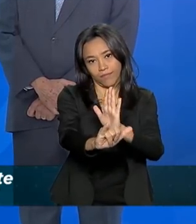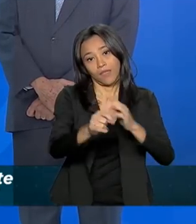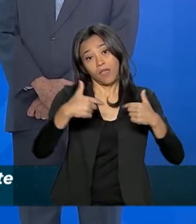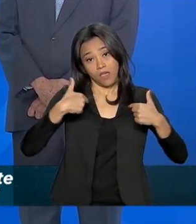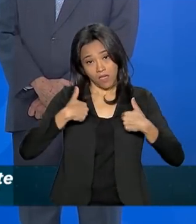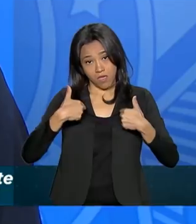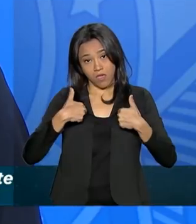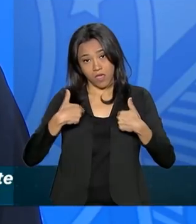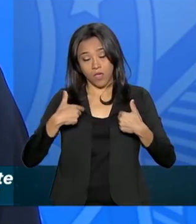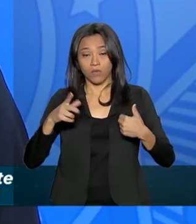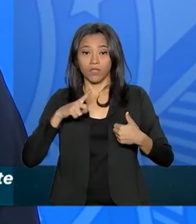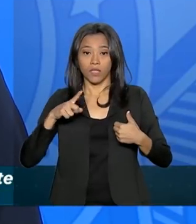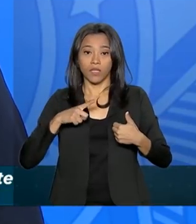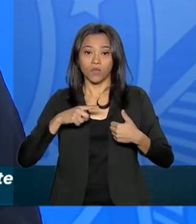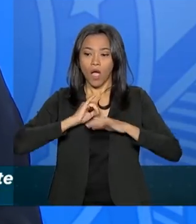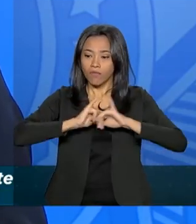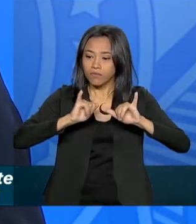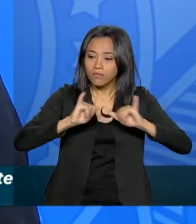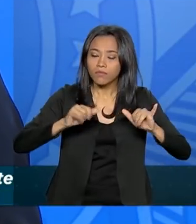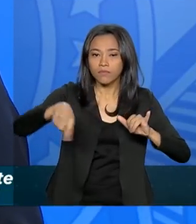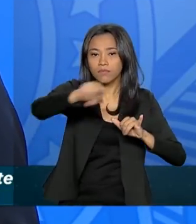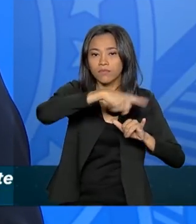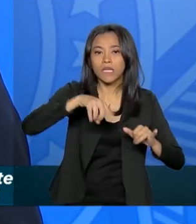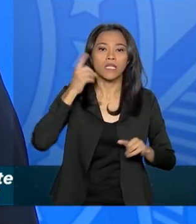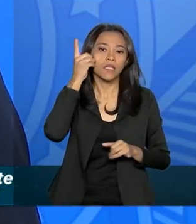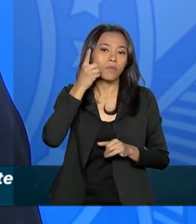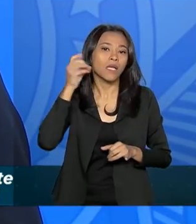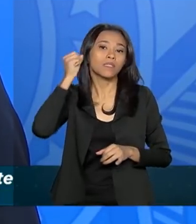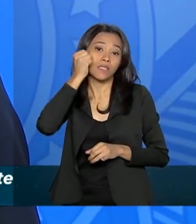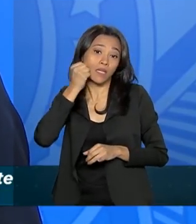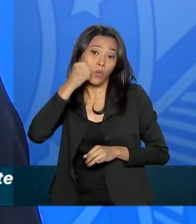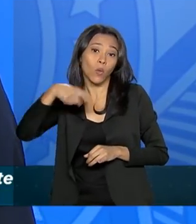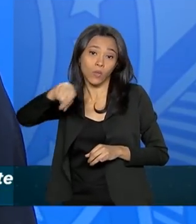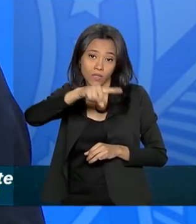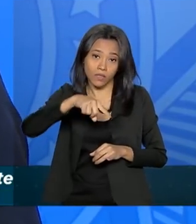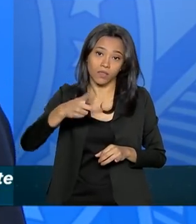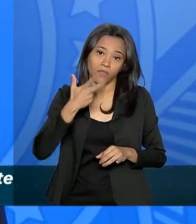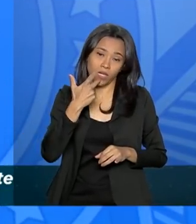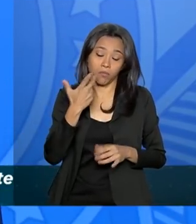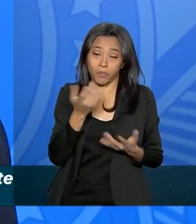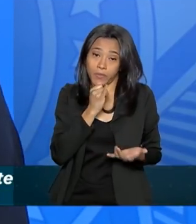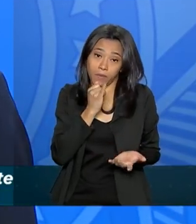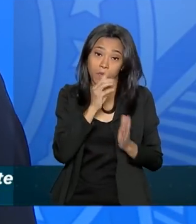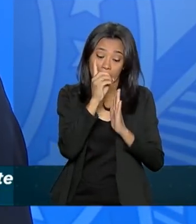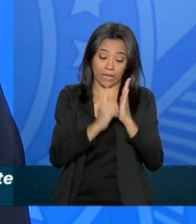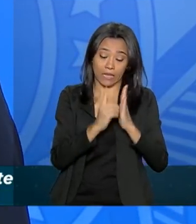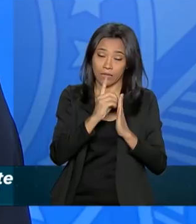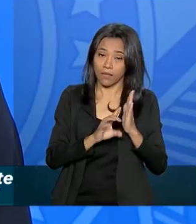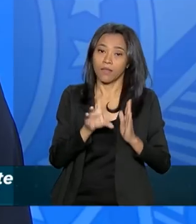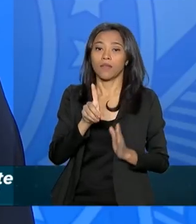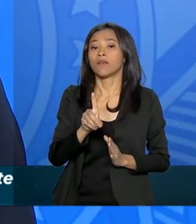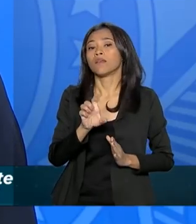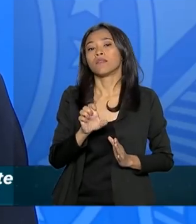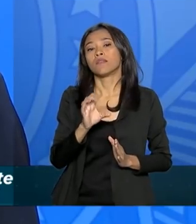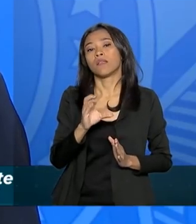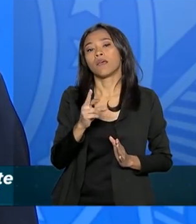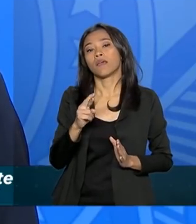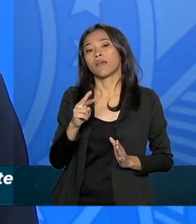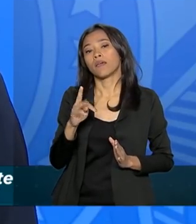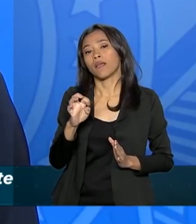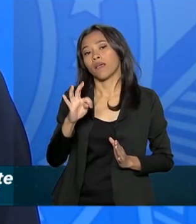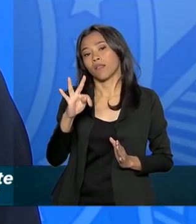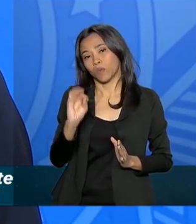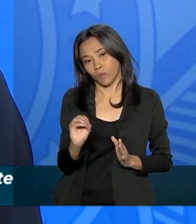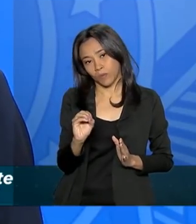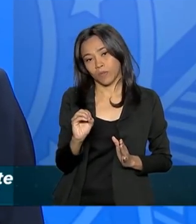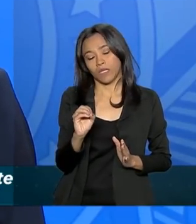oferecido a deputadas e senadores, porventura, decretos que, de uma forma ou de outra,